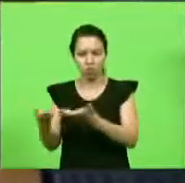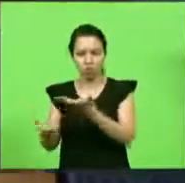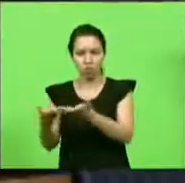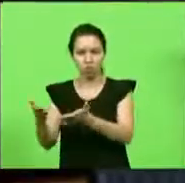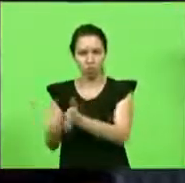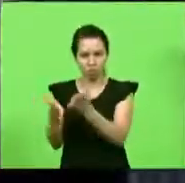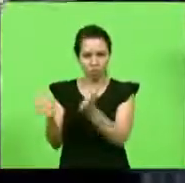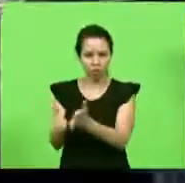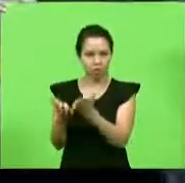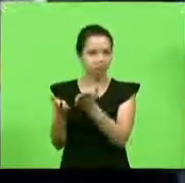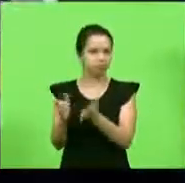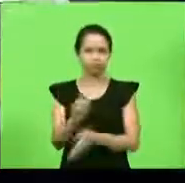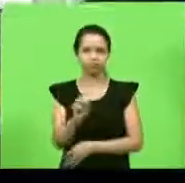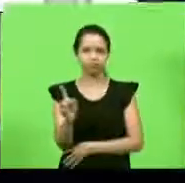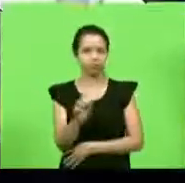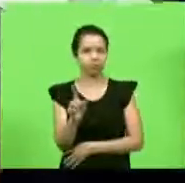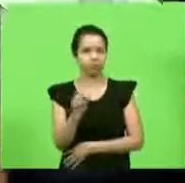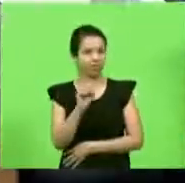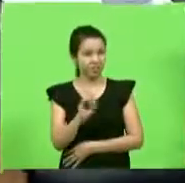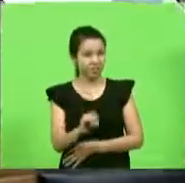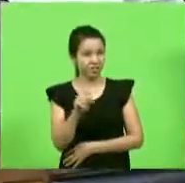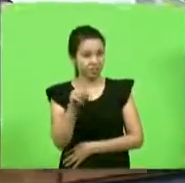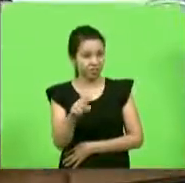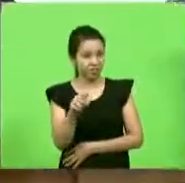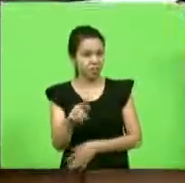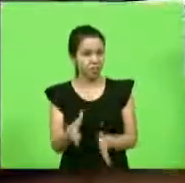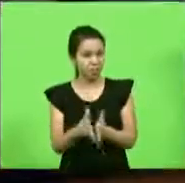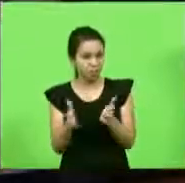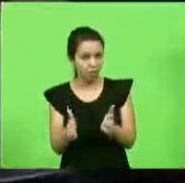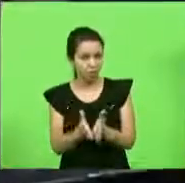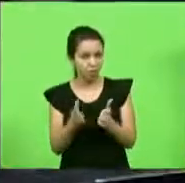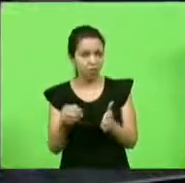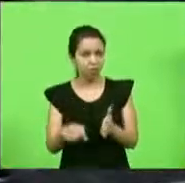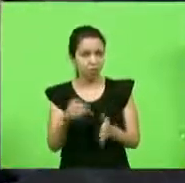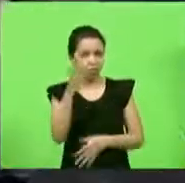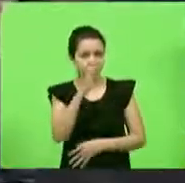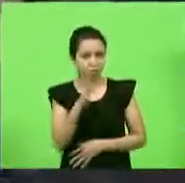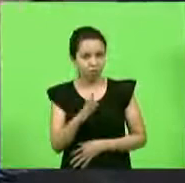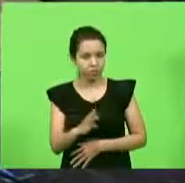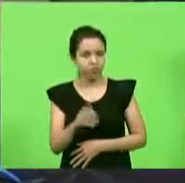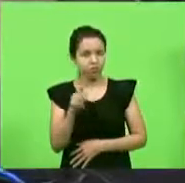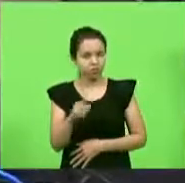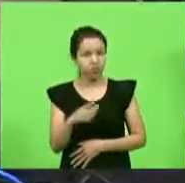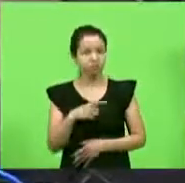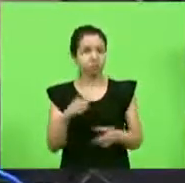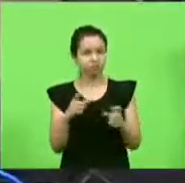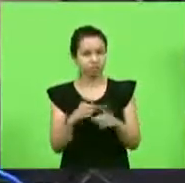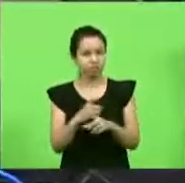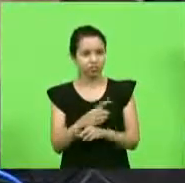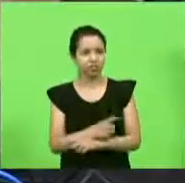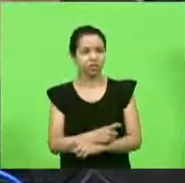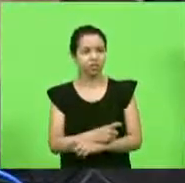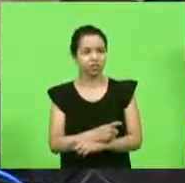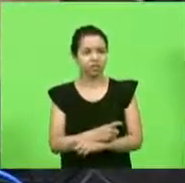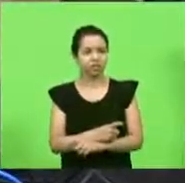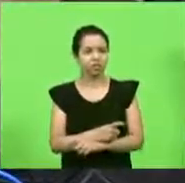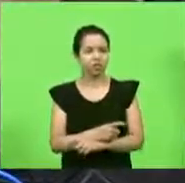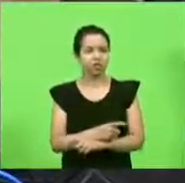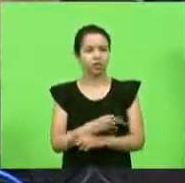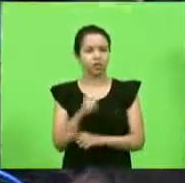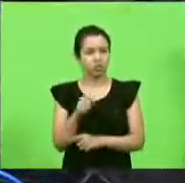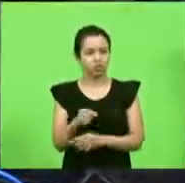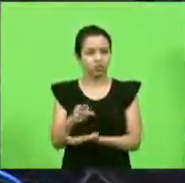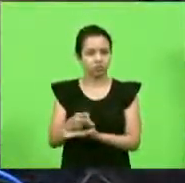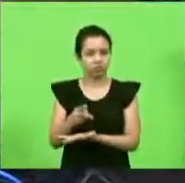no Brasil, meu amigo, você vai ter sérias dificuldades. Porque você sustenta o Estado, você é o maior